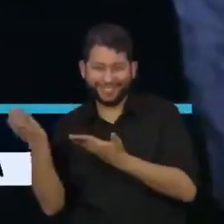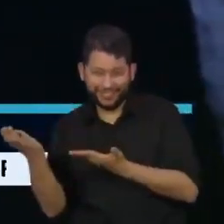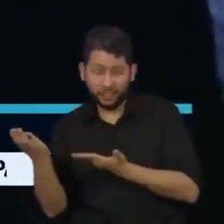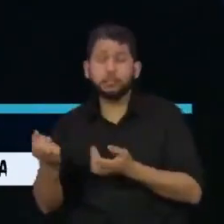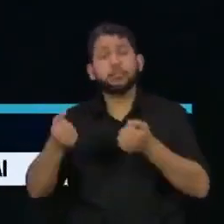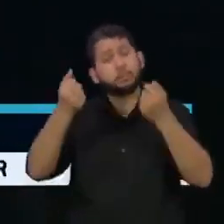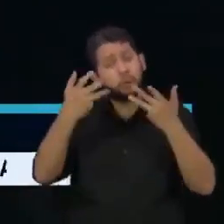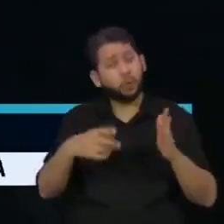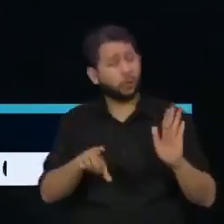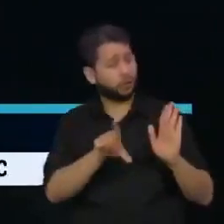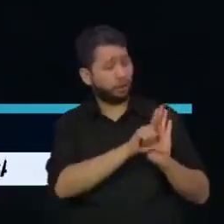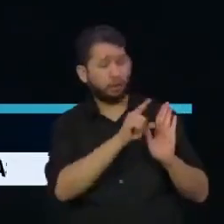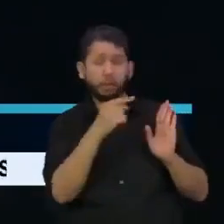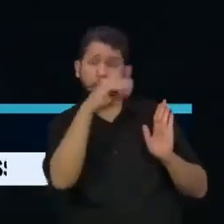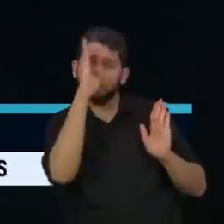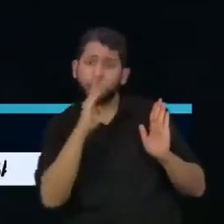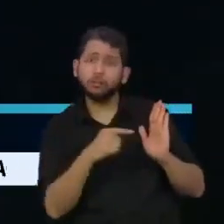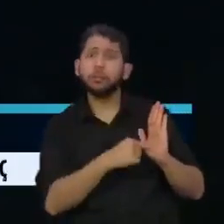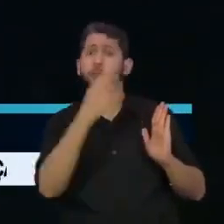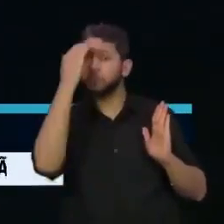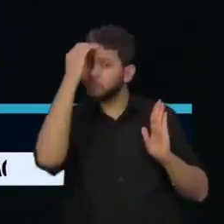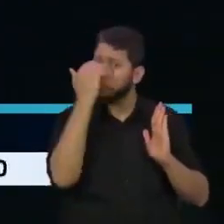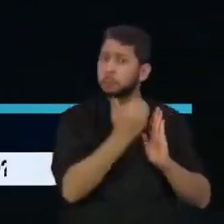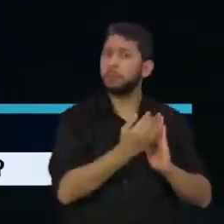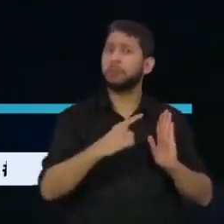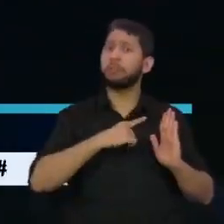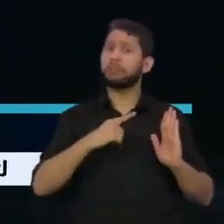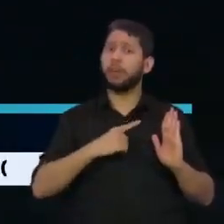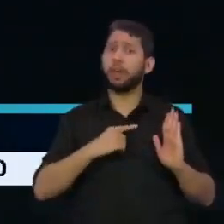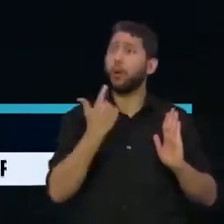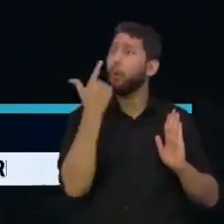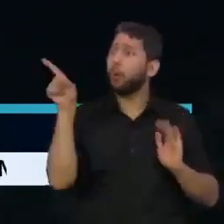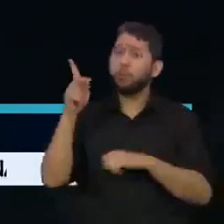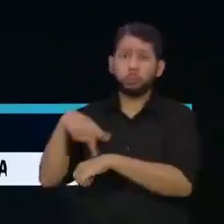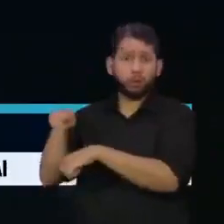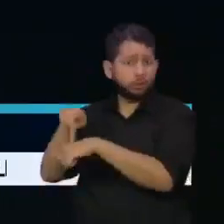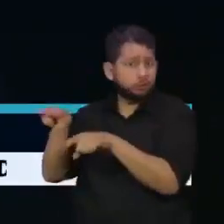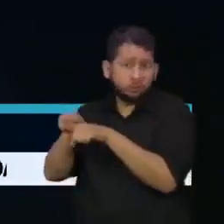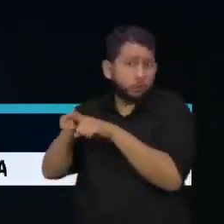acordo com as legislações locais dos países onde instalam suas minas e barragens.